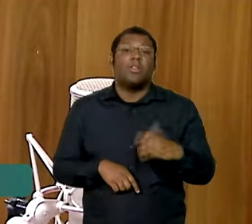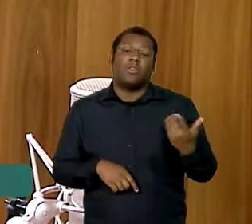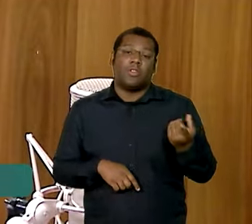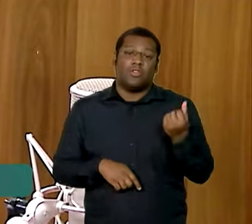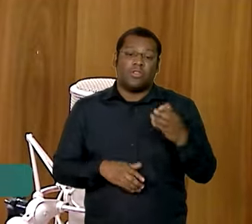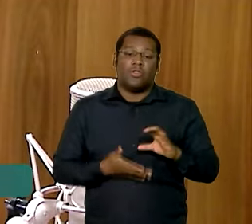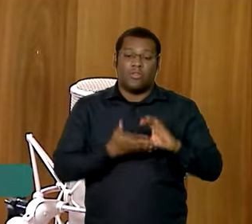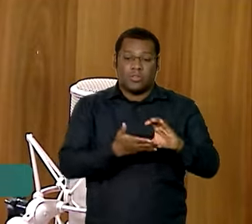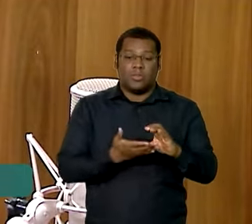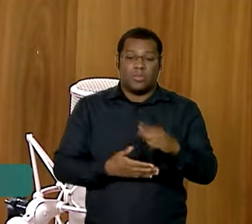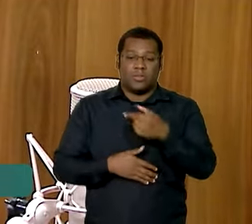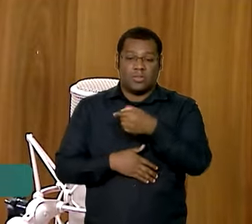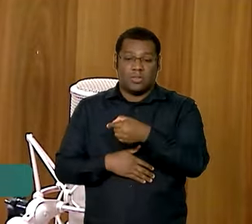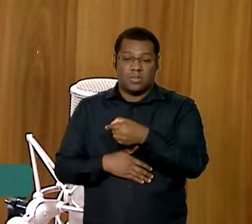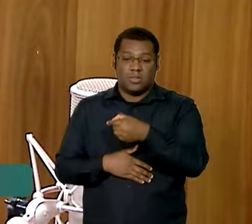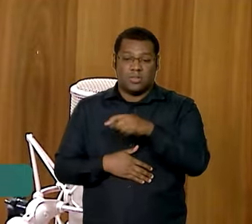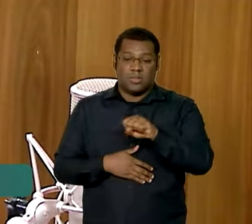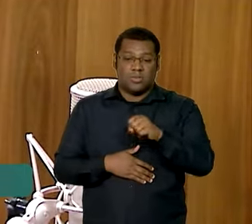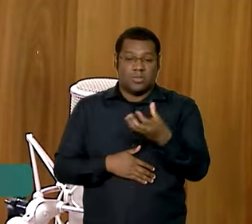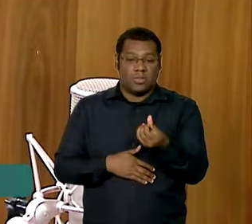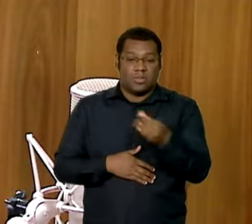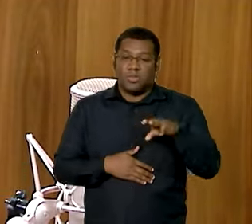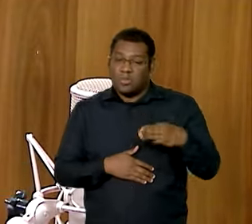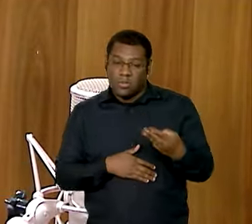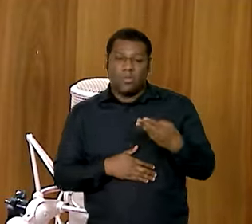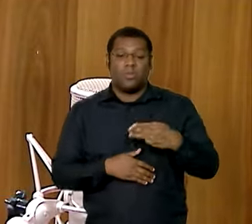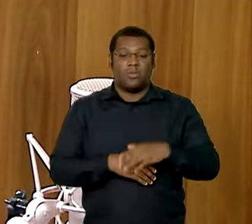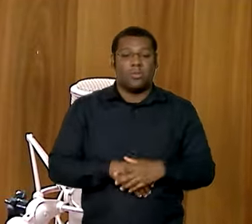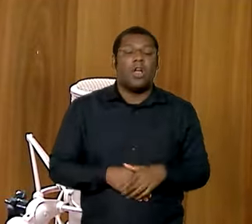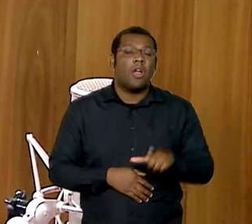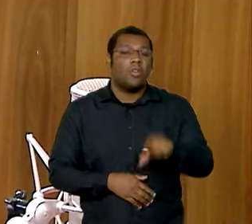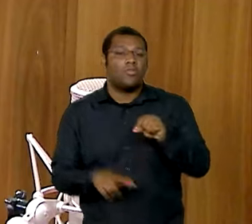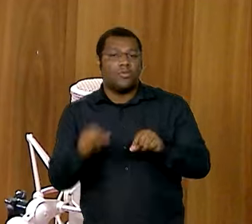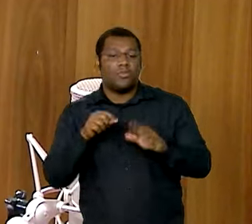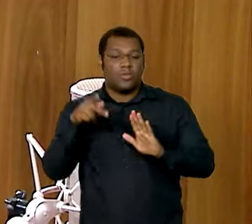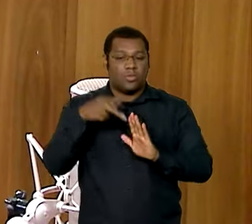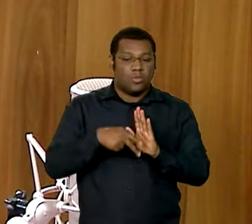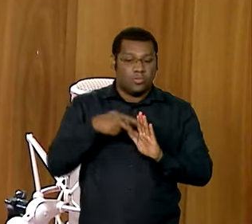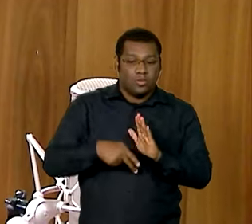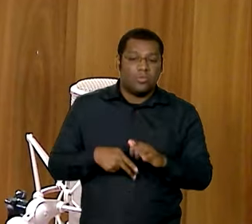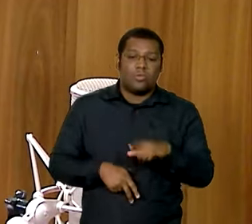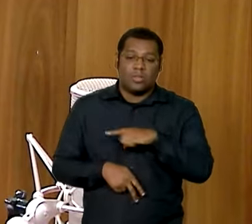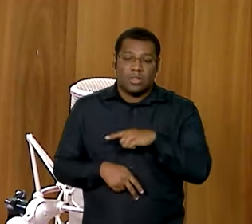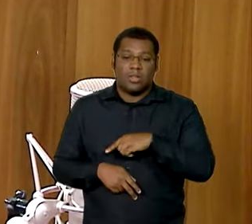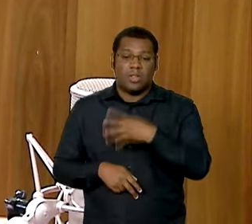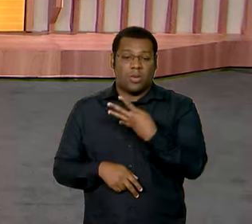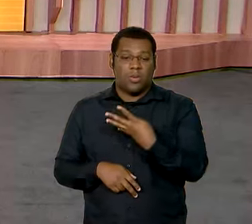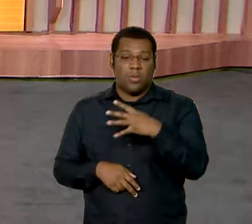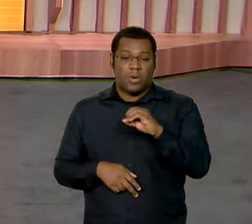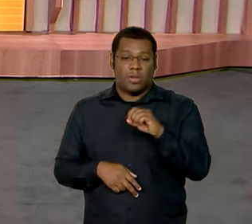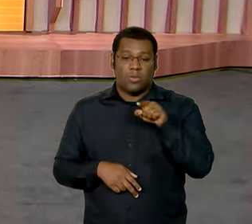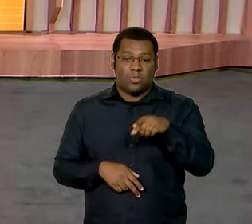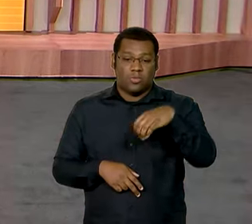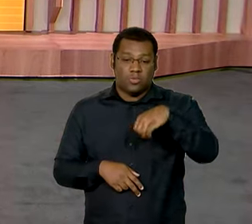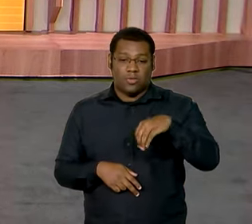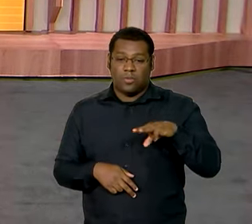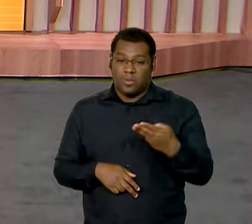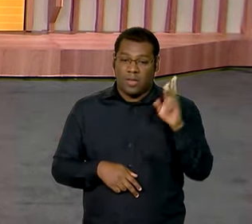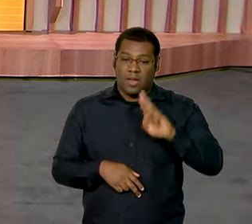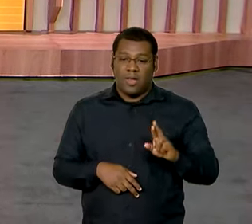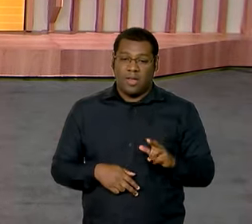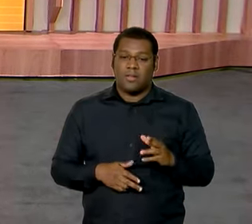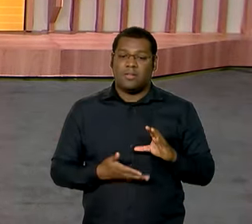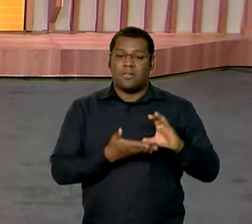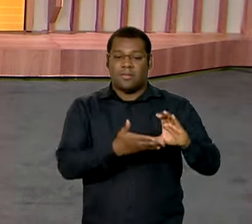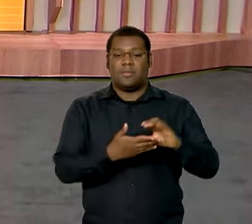Só essa parte, que é o PAC Seleções, seleção de projetos, nós temos aí 40,9 milhões de reais investidos. É isso aí,